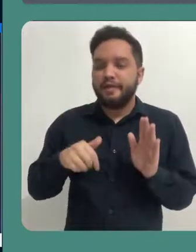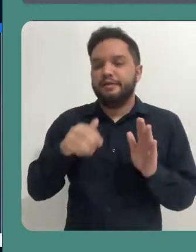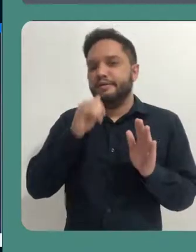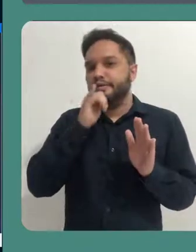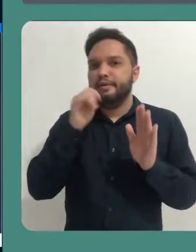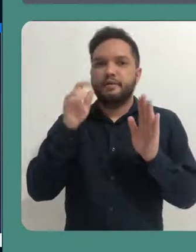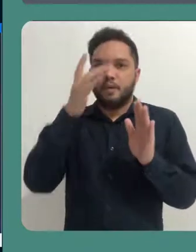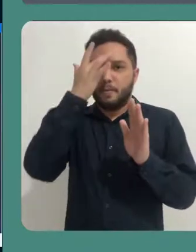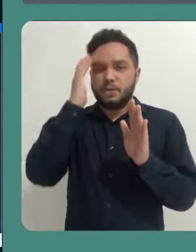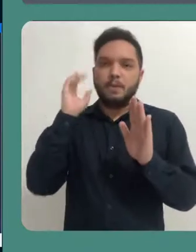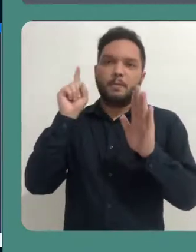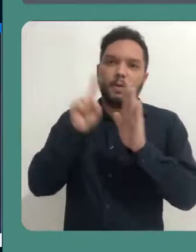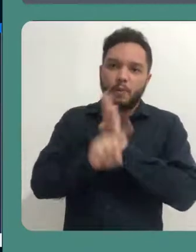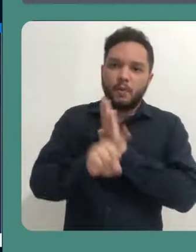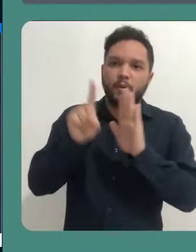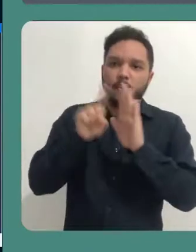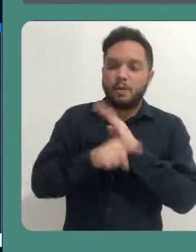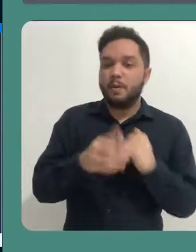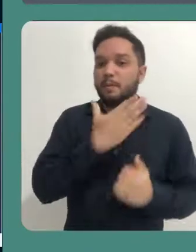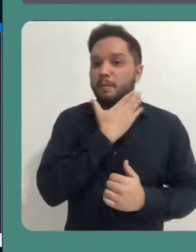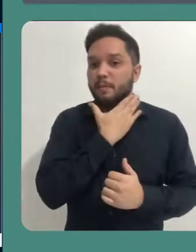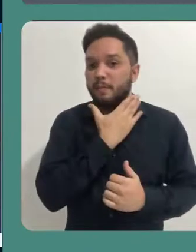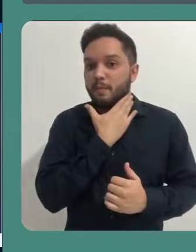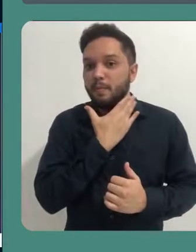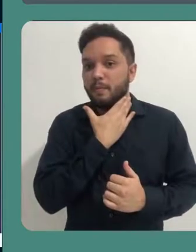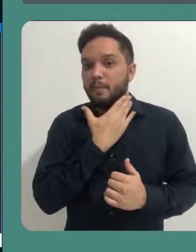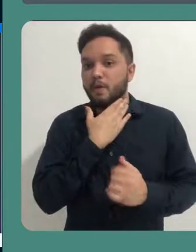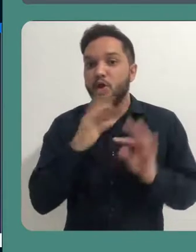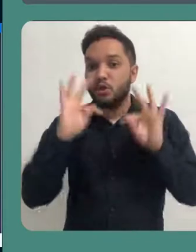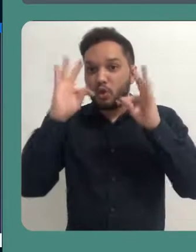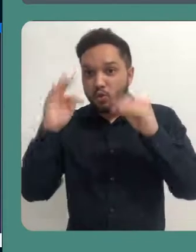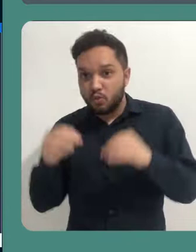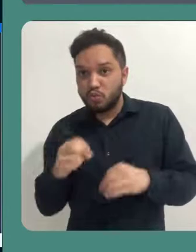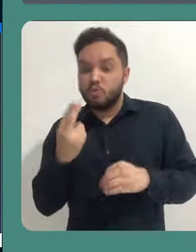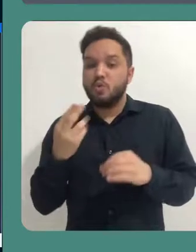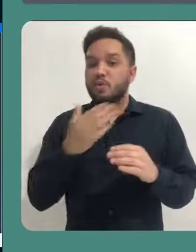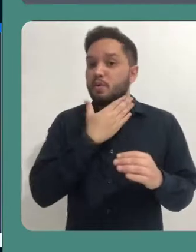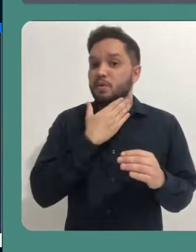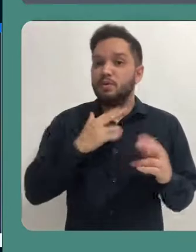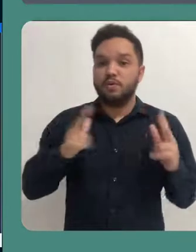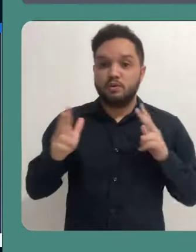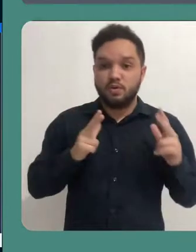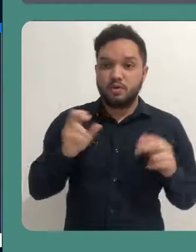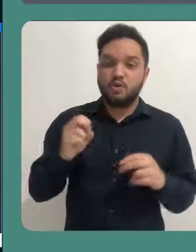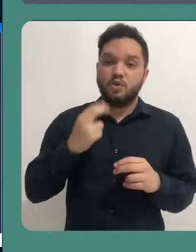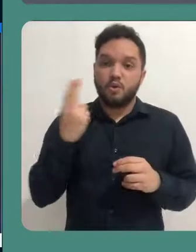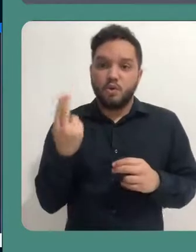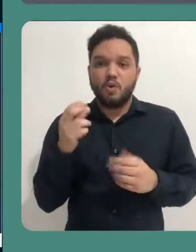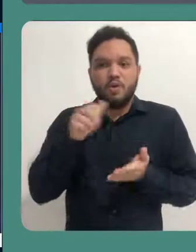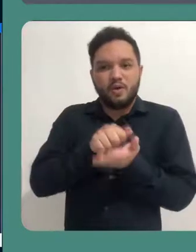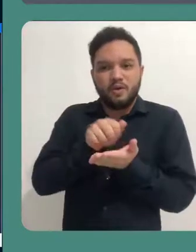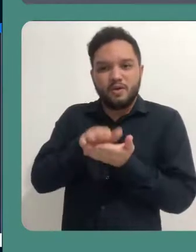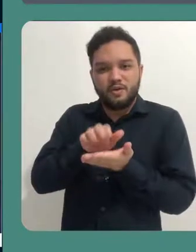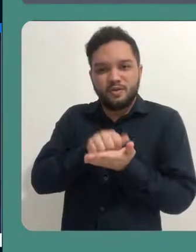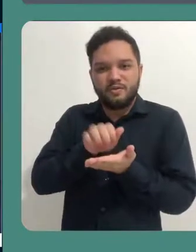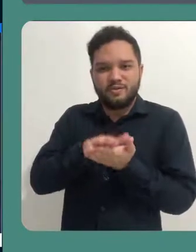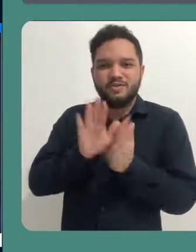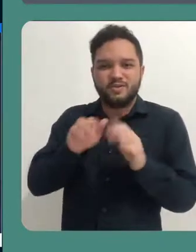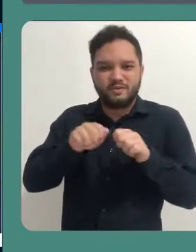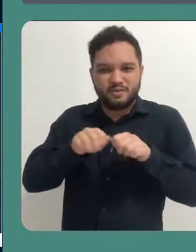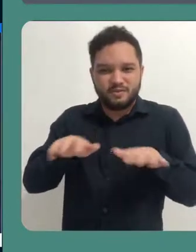enviadas pelos participantes, pelo bate-papo público ou privado ou pelas notas